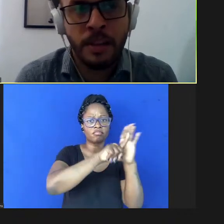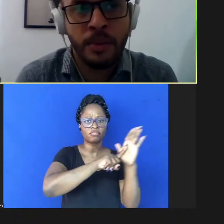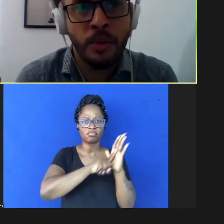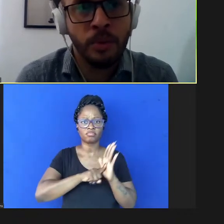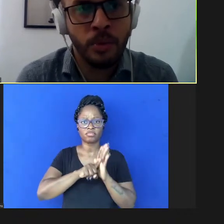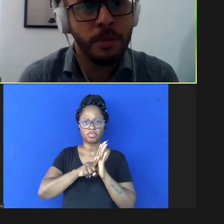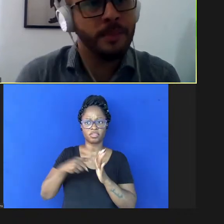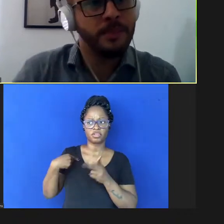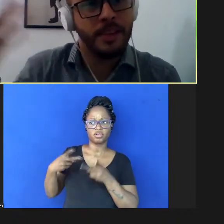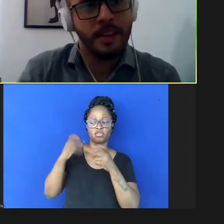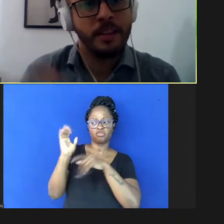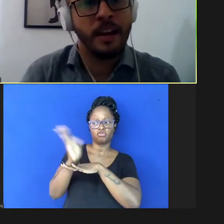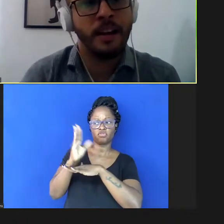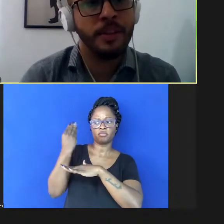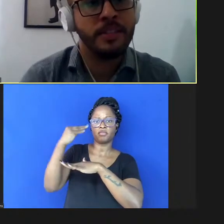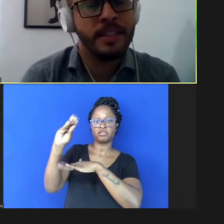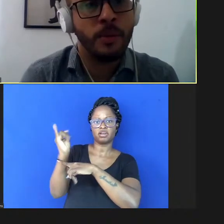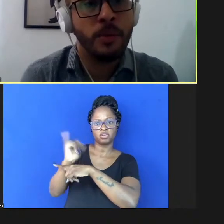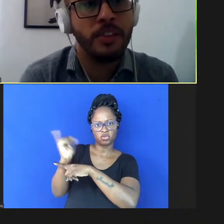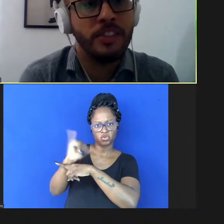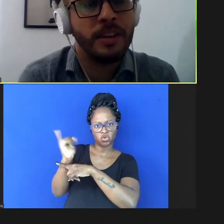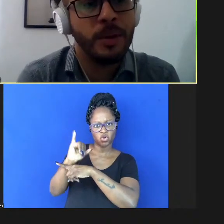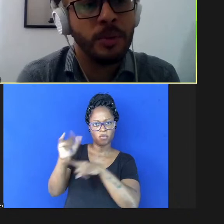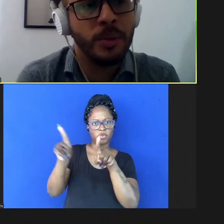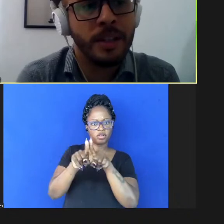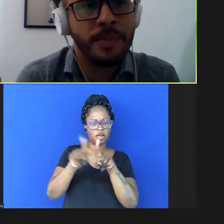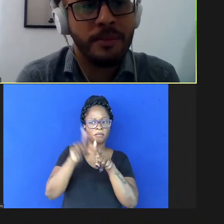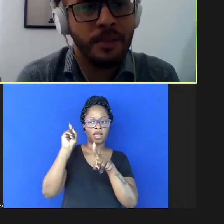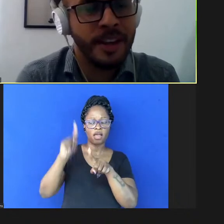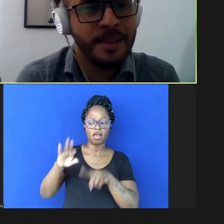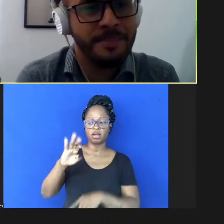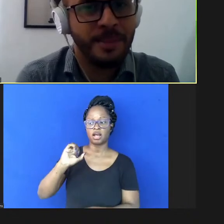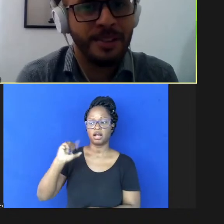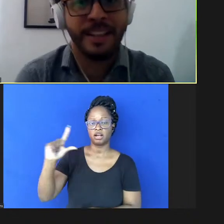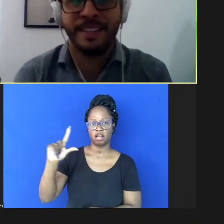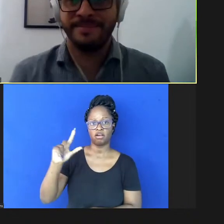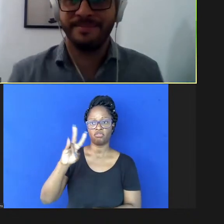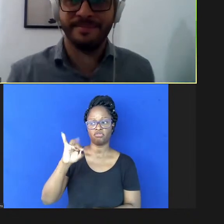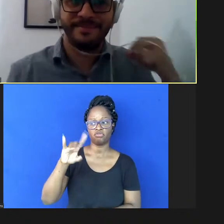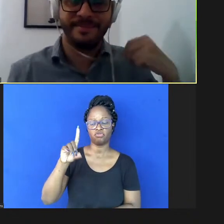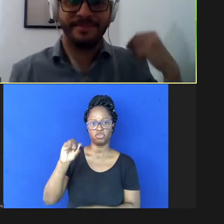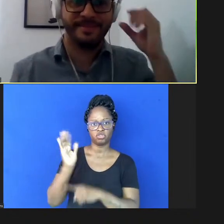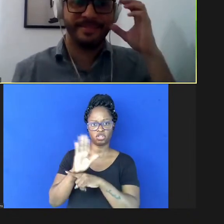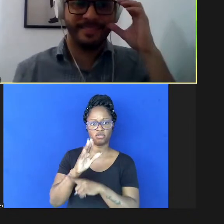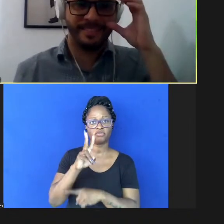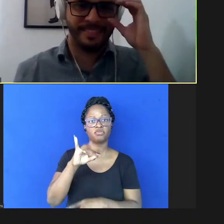vai estar disponível no YouTube da Vida e Saúde distribuidora Viviane pode falar